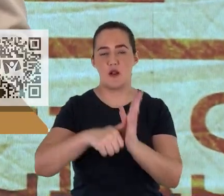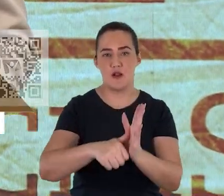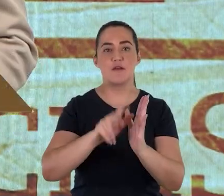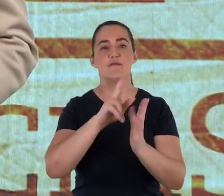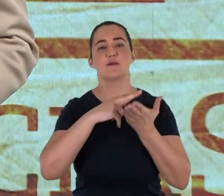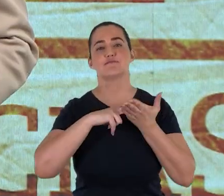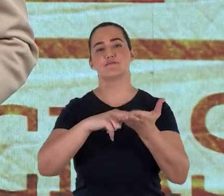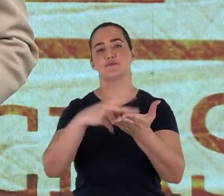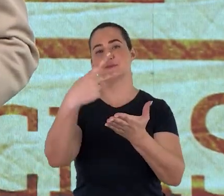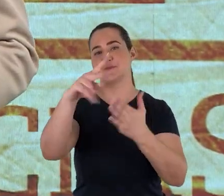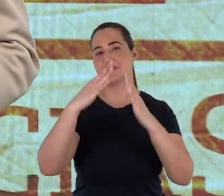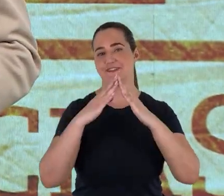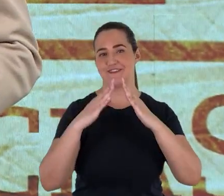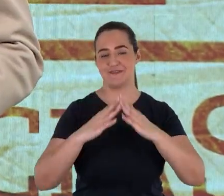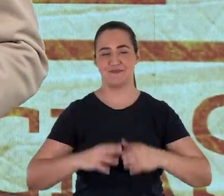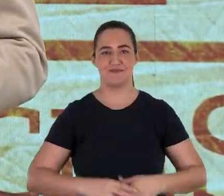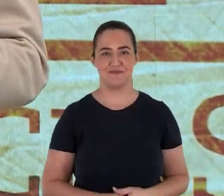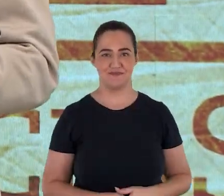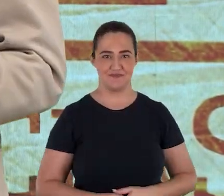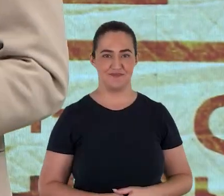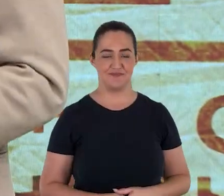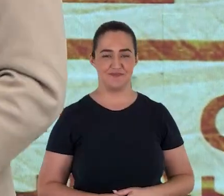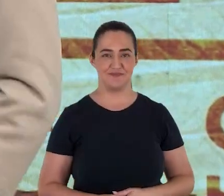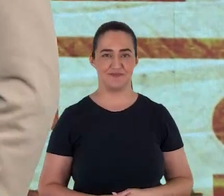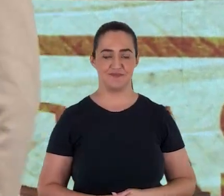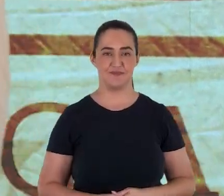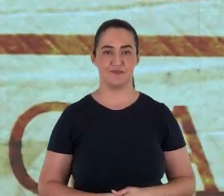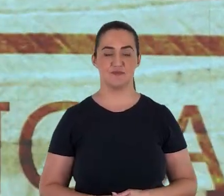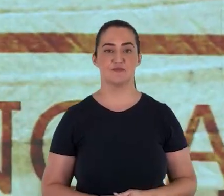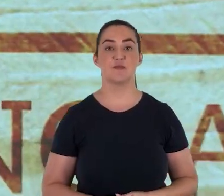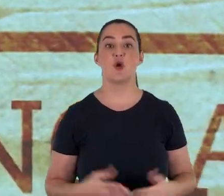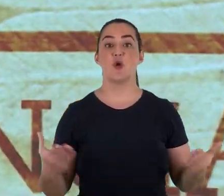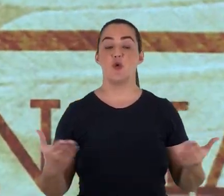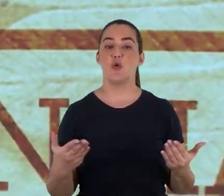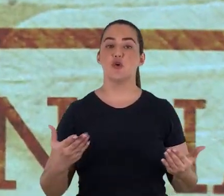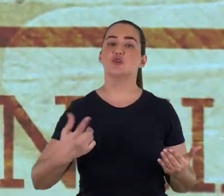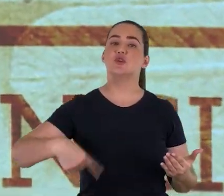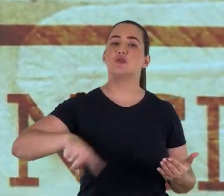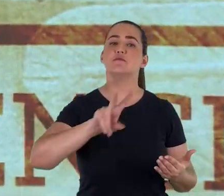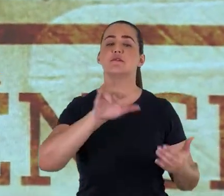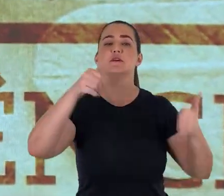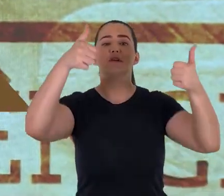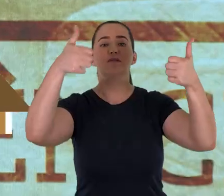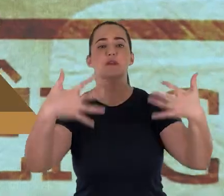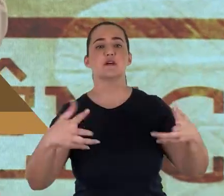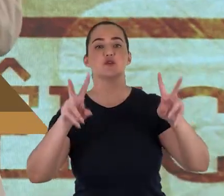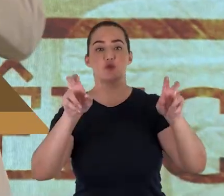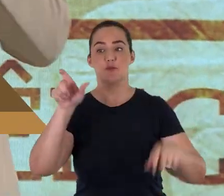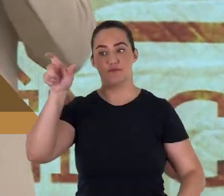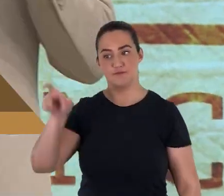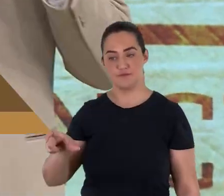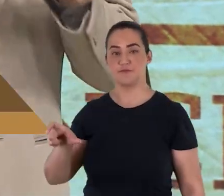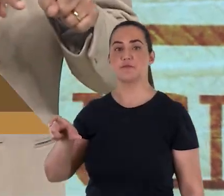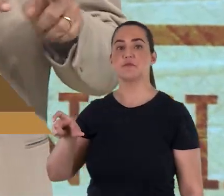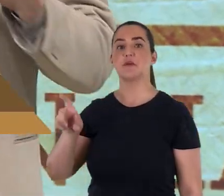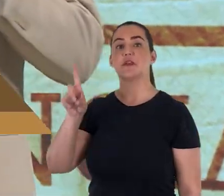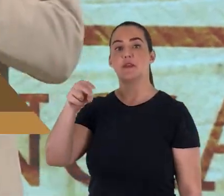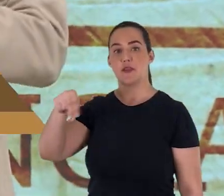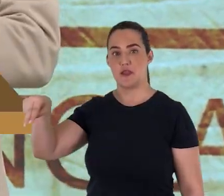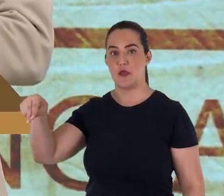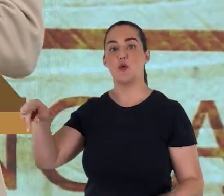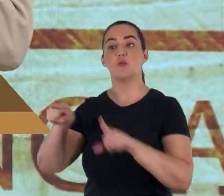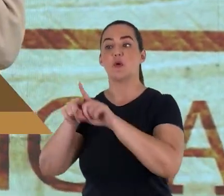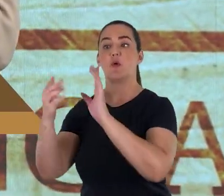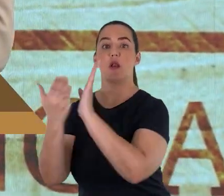chegará até a sua casa, tá bem? No programa de hoje, vamos falar um pouco sobre Daniel e o seu lugar